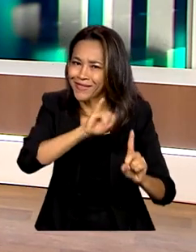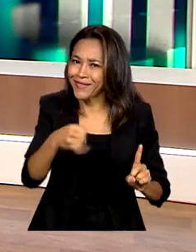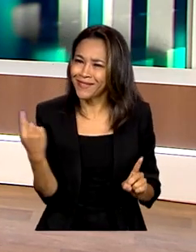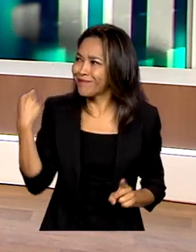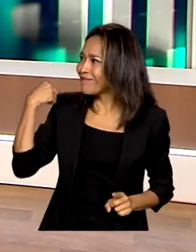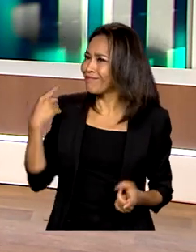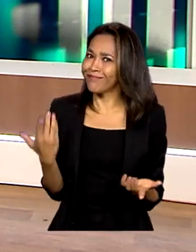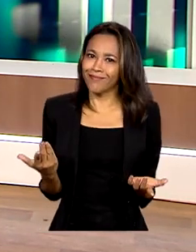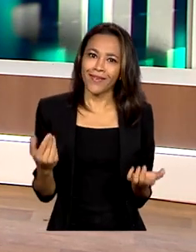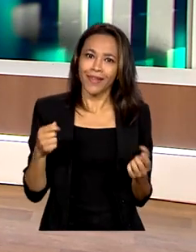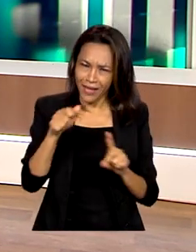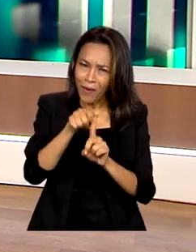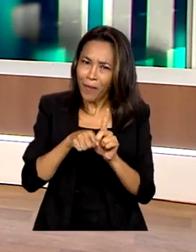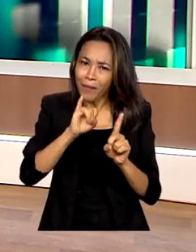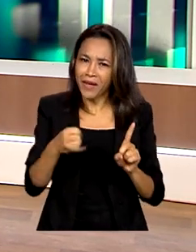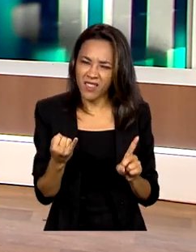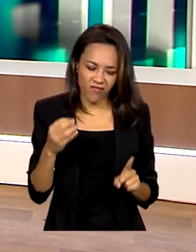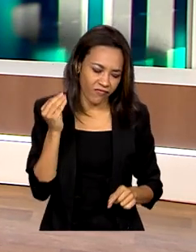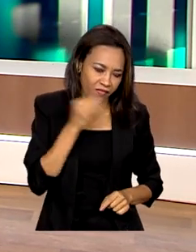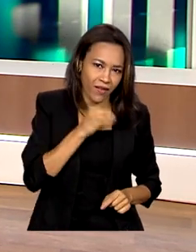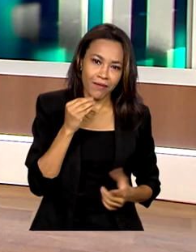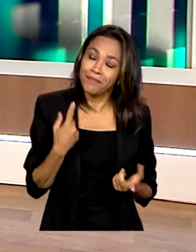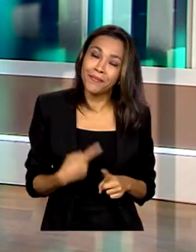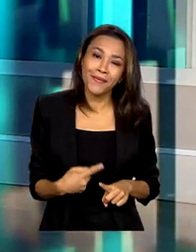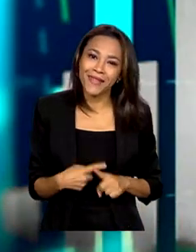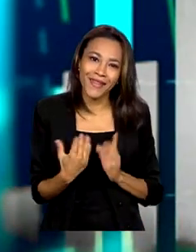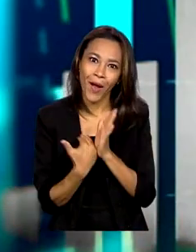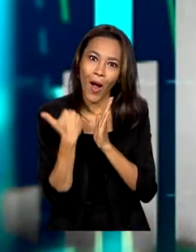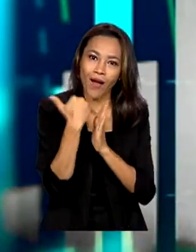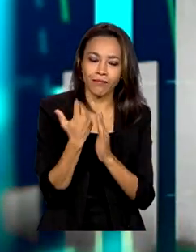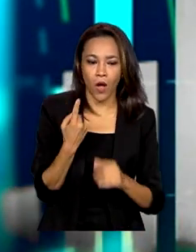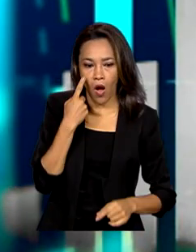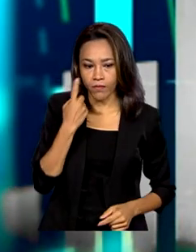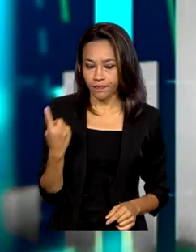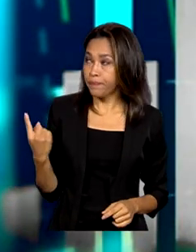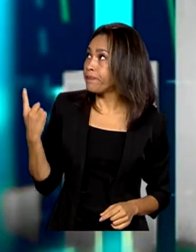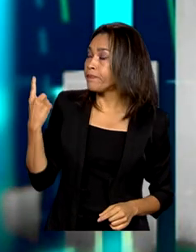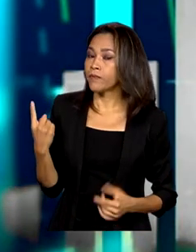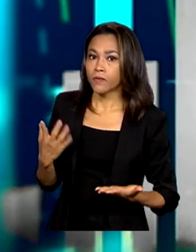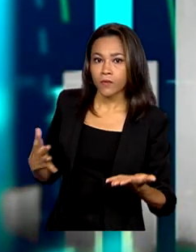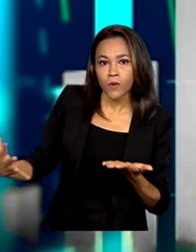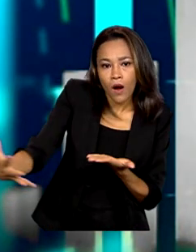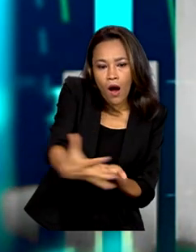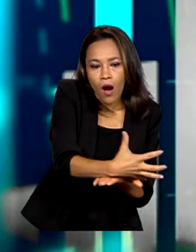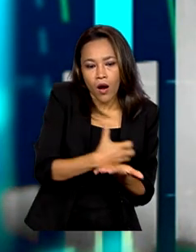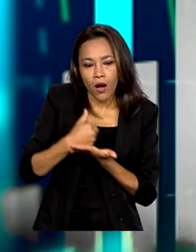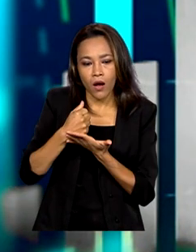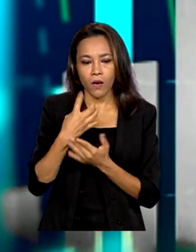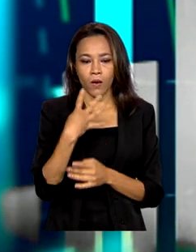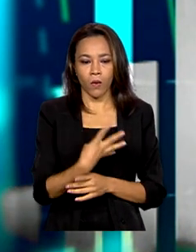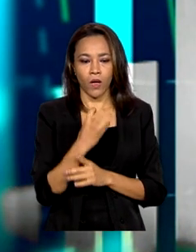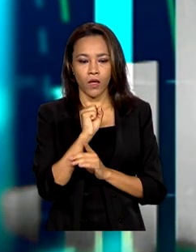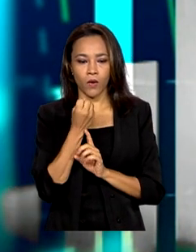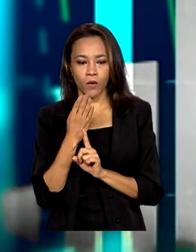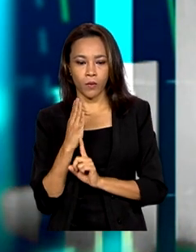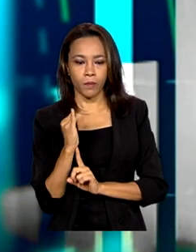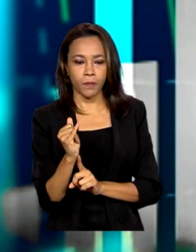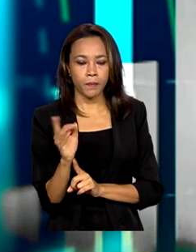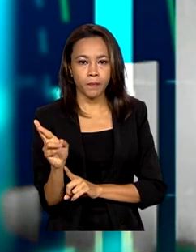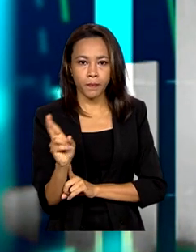que, em geral, é um mês considerado como um mês fraco. Nós temos, em primeiro lugar, o aumento da receita previdenciária em R$ 48 bilhões,